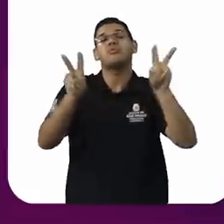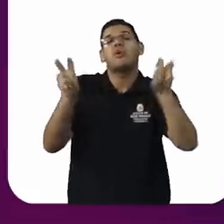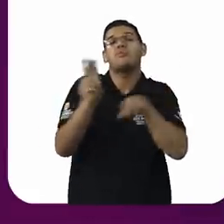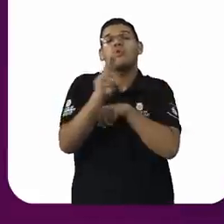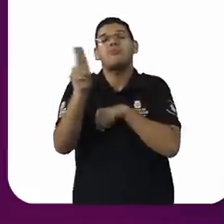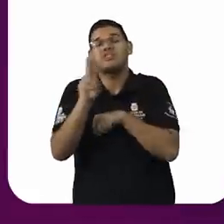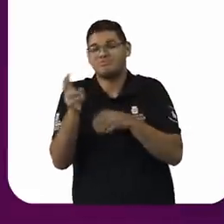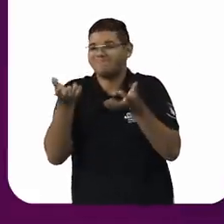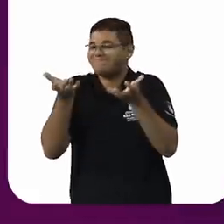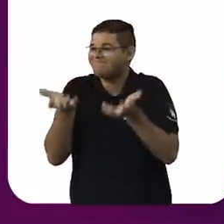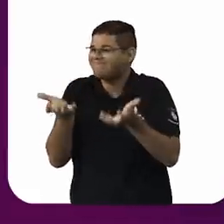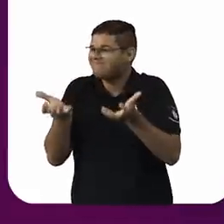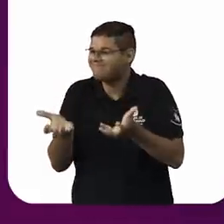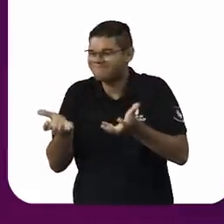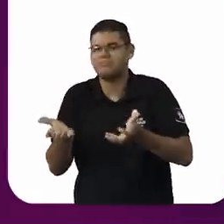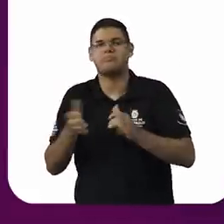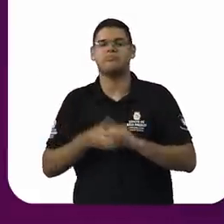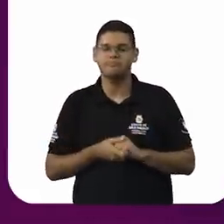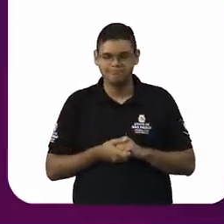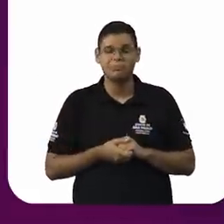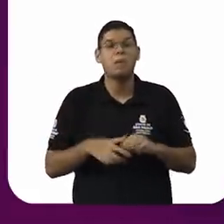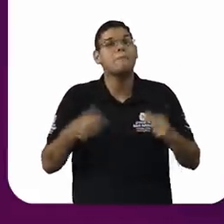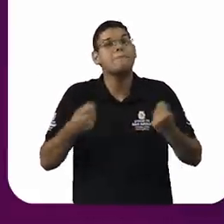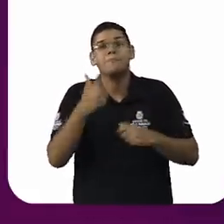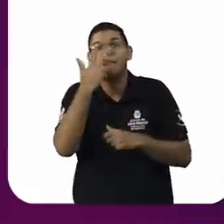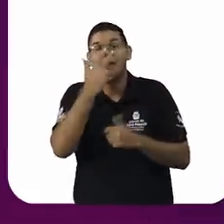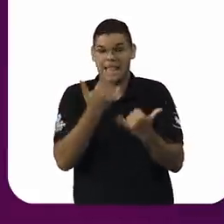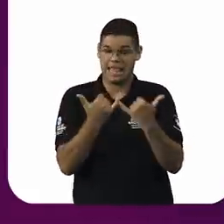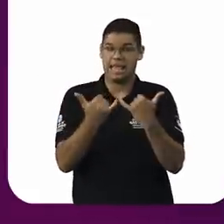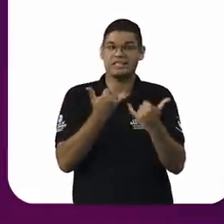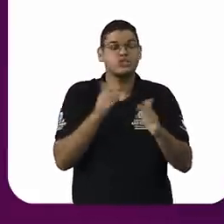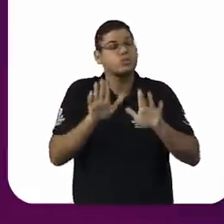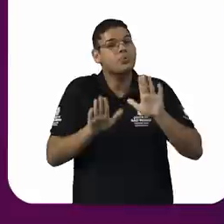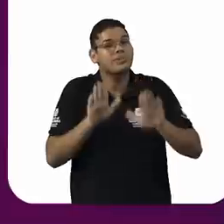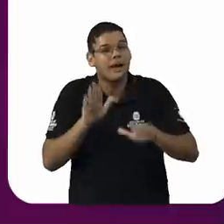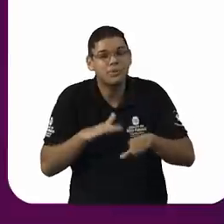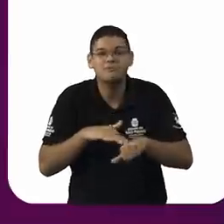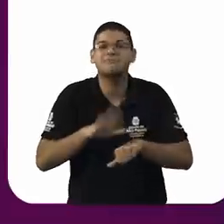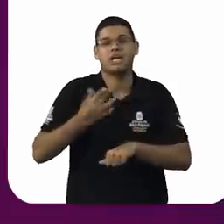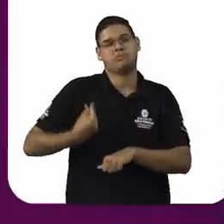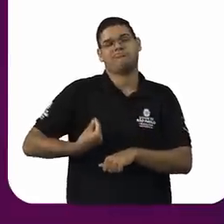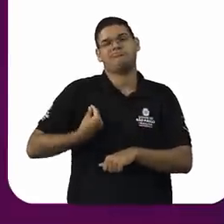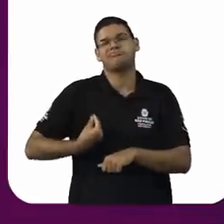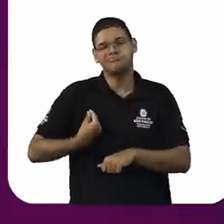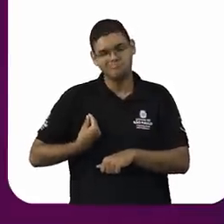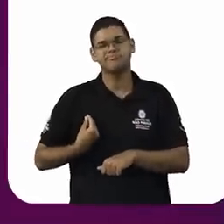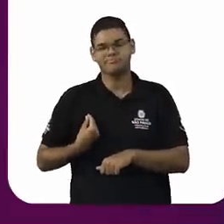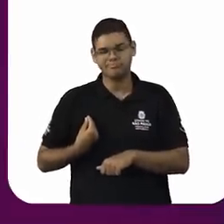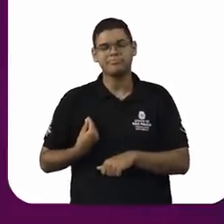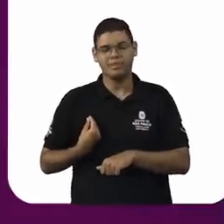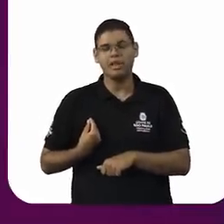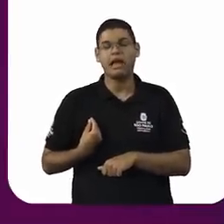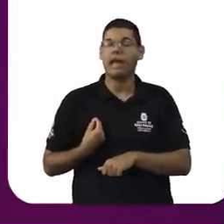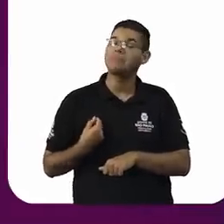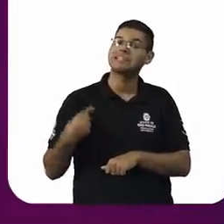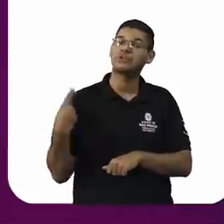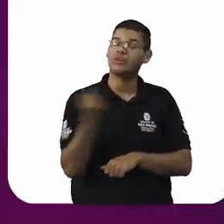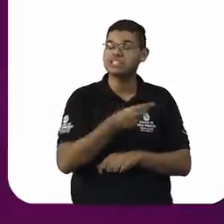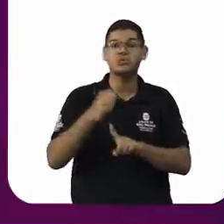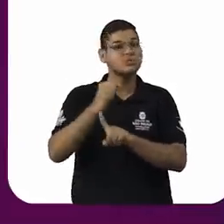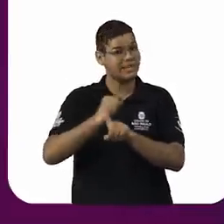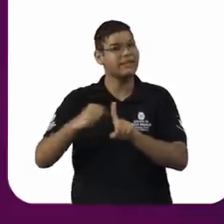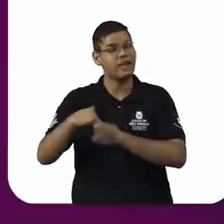cuidado mais pontual do indivíduo. Apesar da nossa sociedade ter evoluído bastante nesse sentido, o